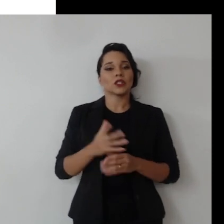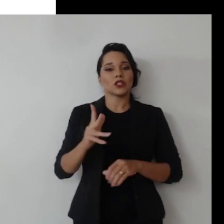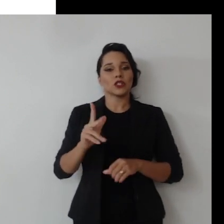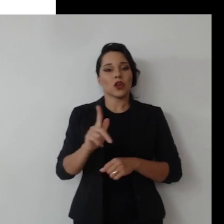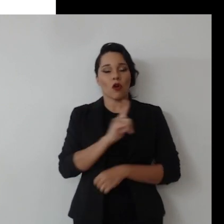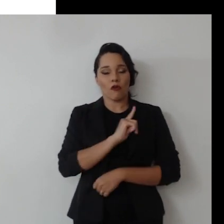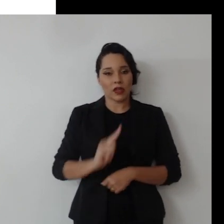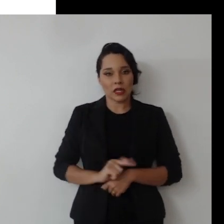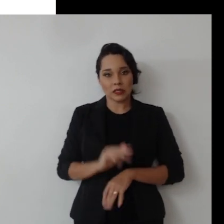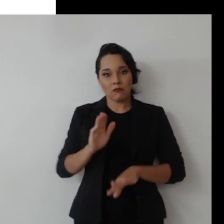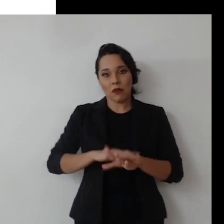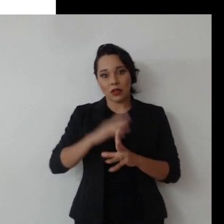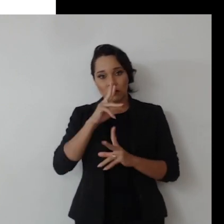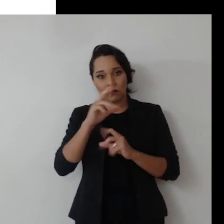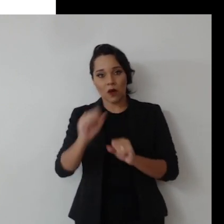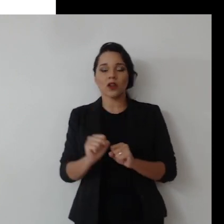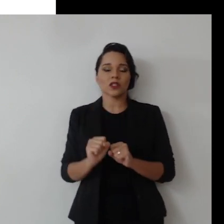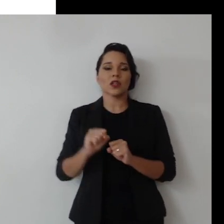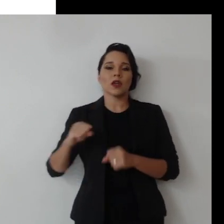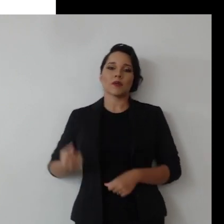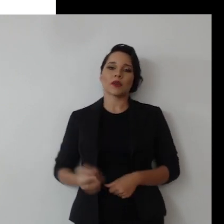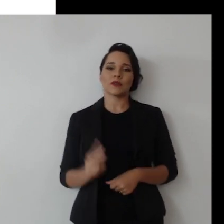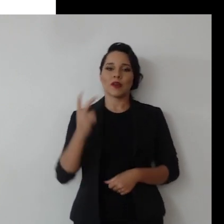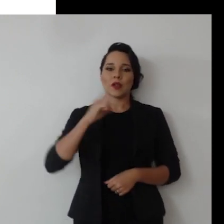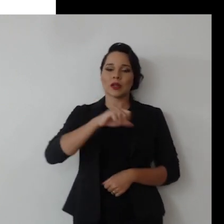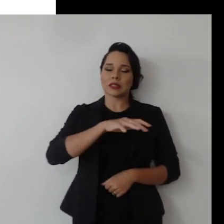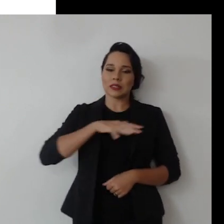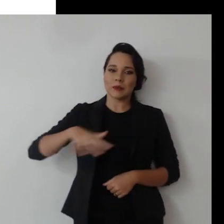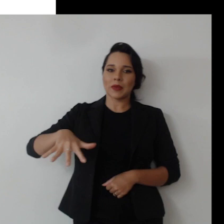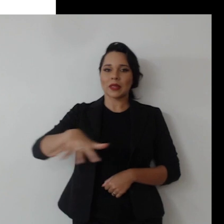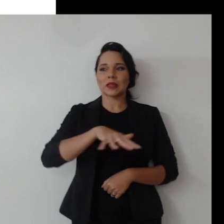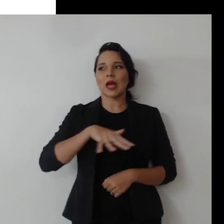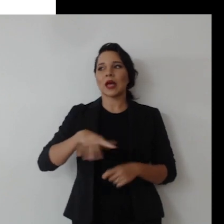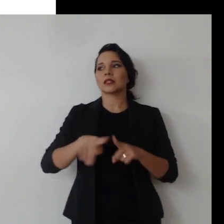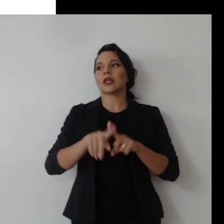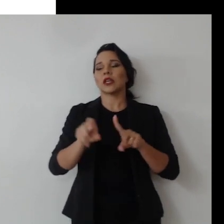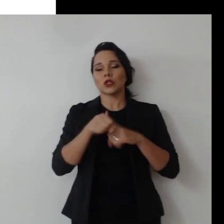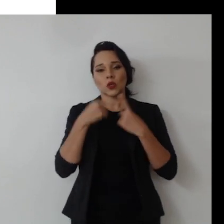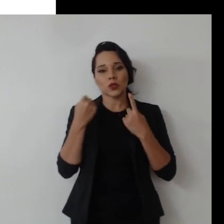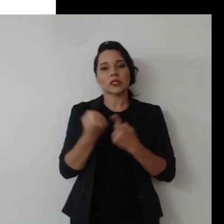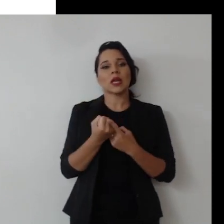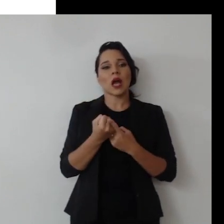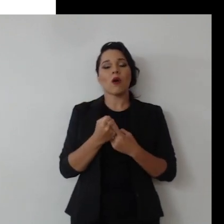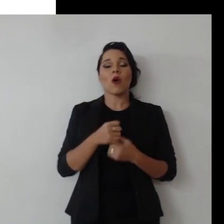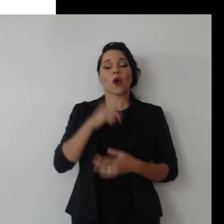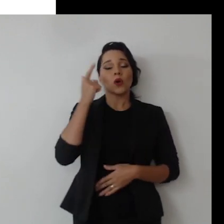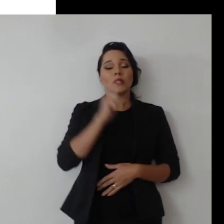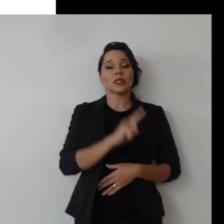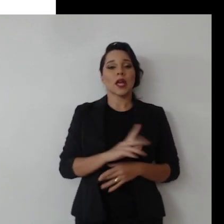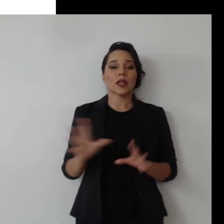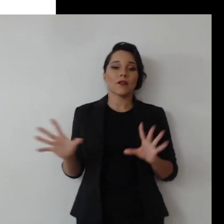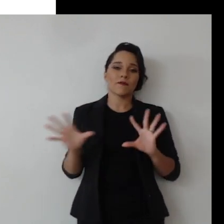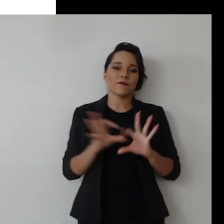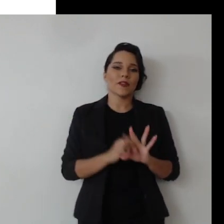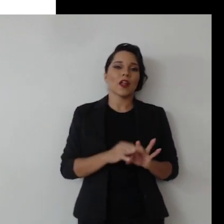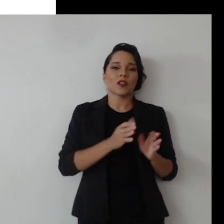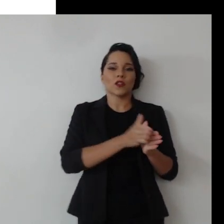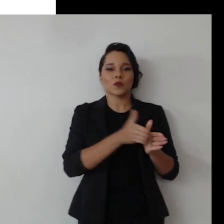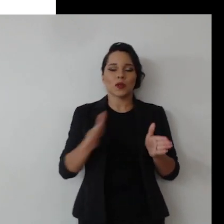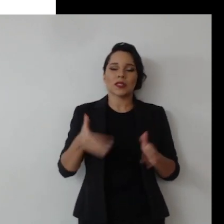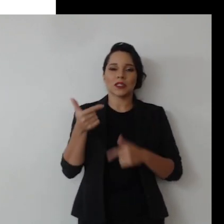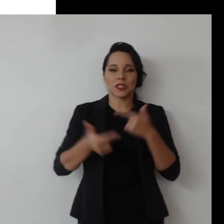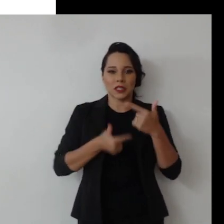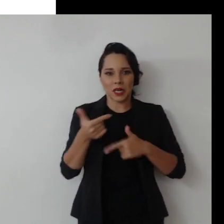governança fortalecida para que os valores ambientais, sociais, eles possam realmente ingressar nos nossos